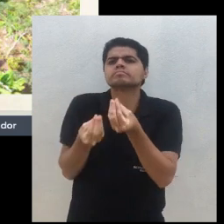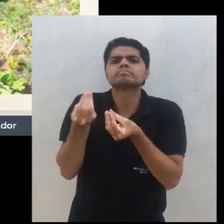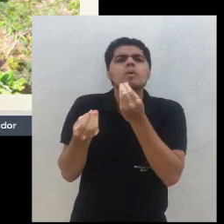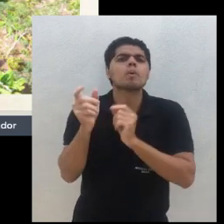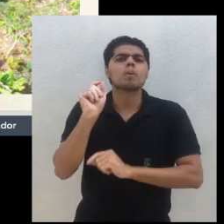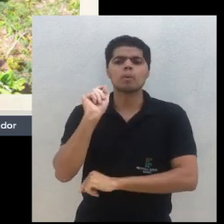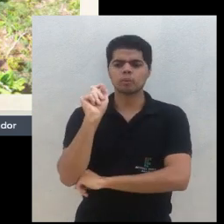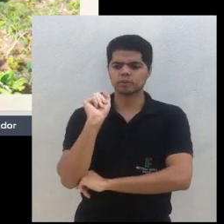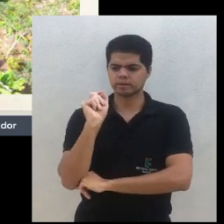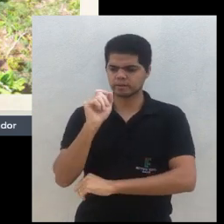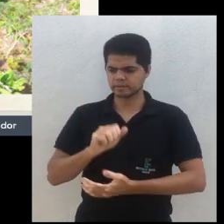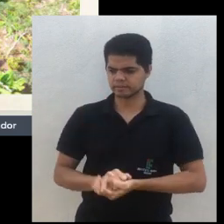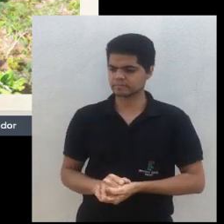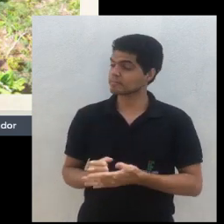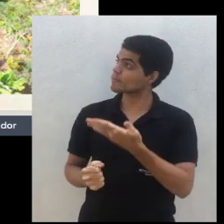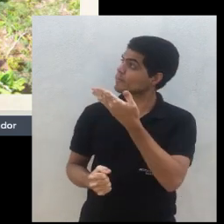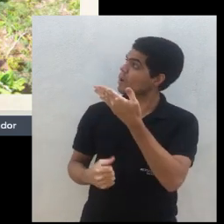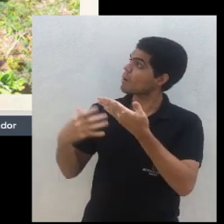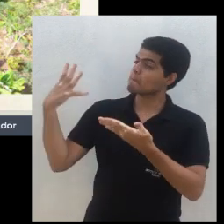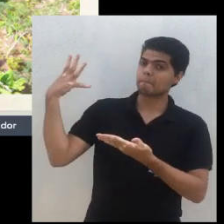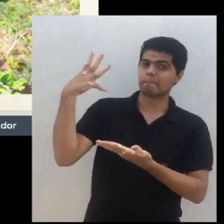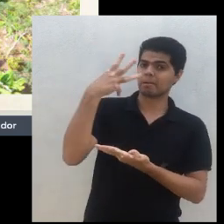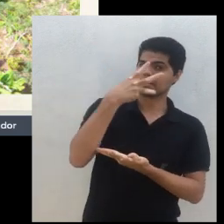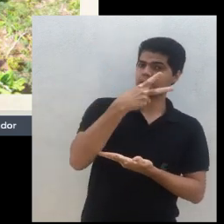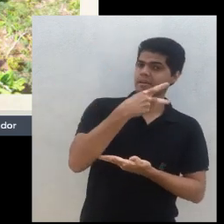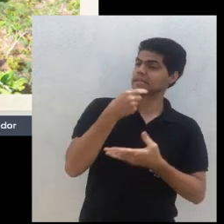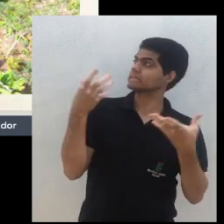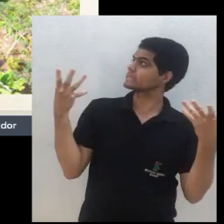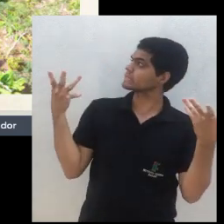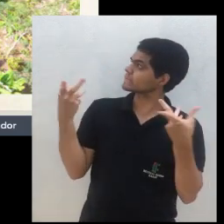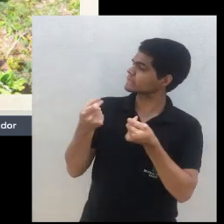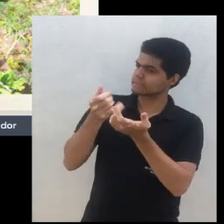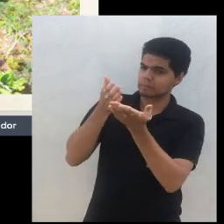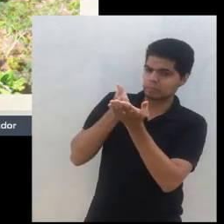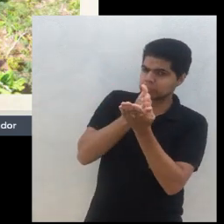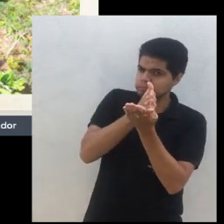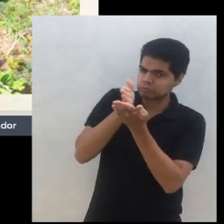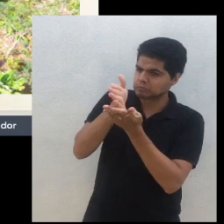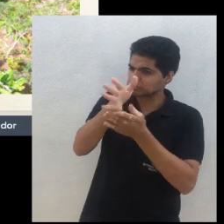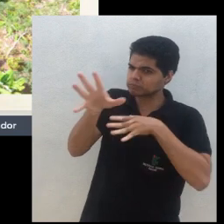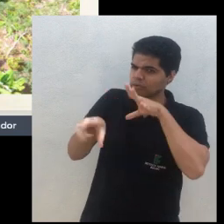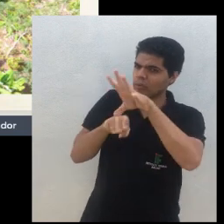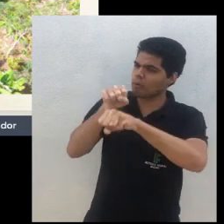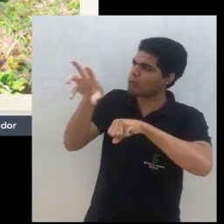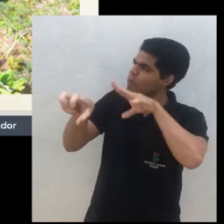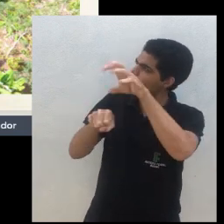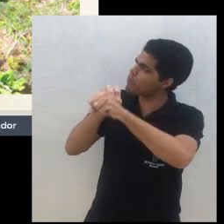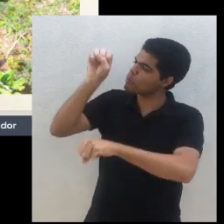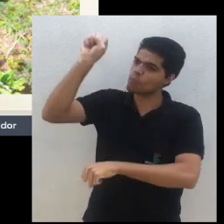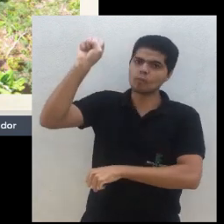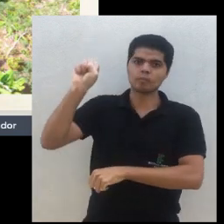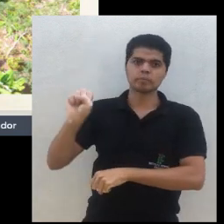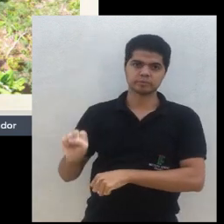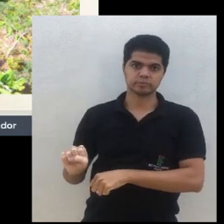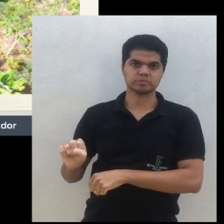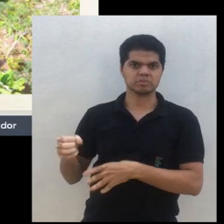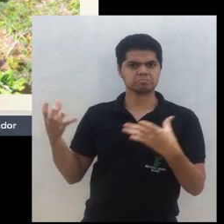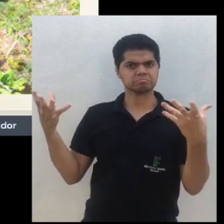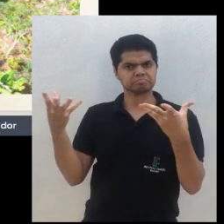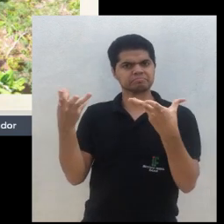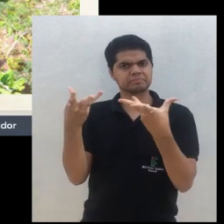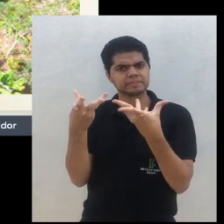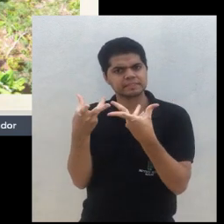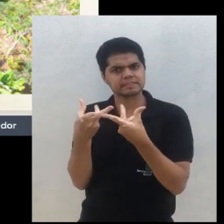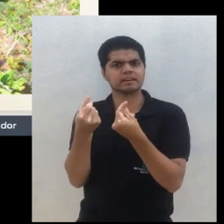papel dele? Olha que safra maravilhoso, isso aí foi implantado aí no Baixo Sul, um trabalho fantástico, né? E porque lá a gente